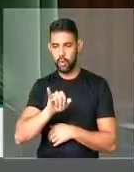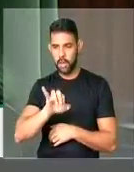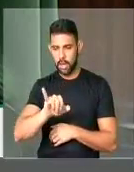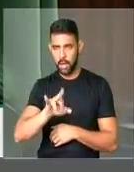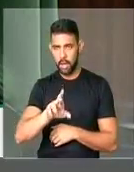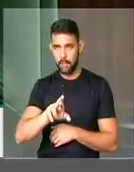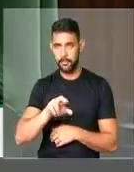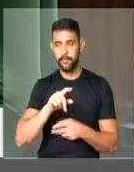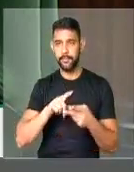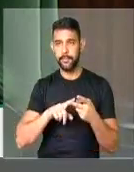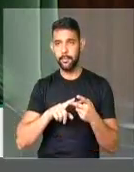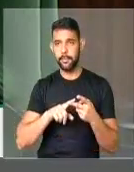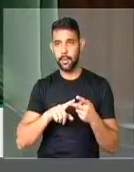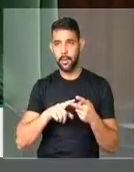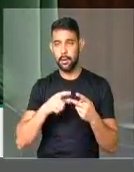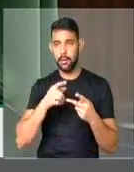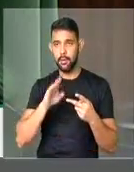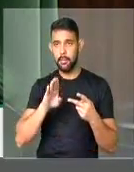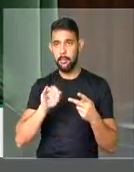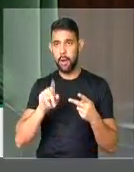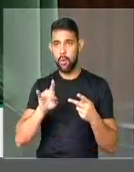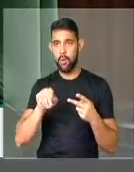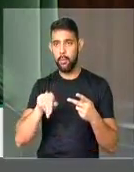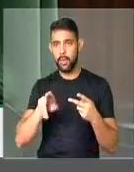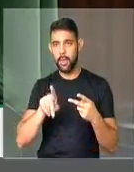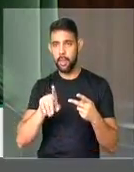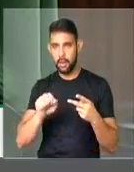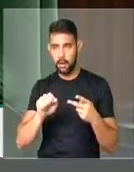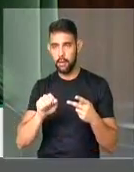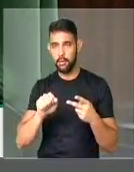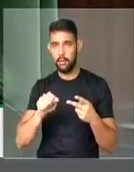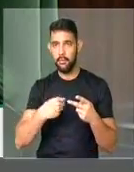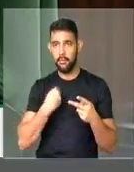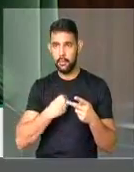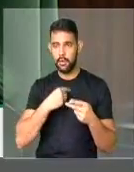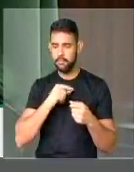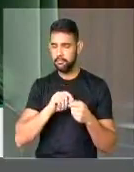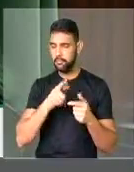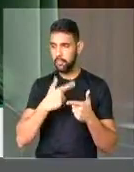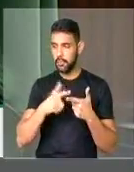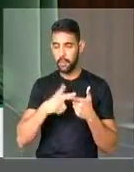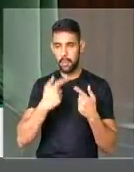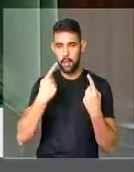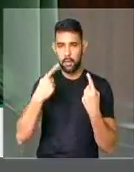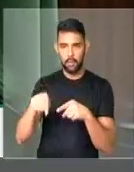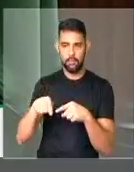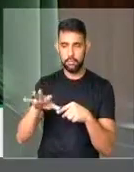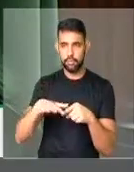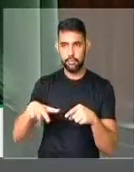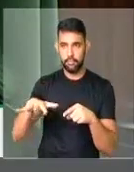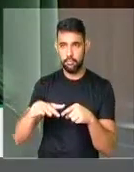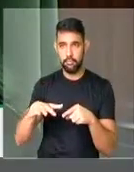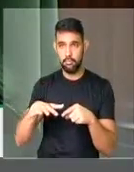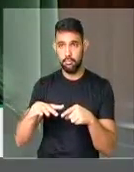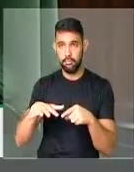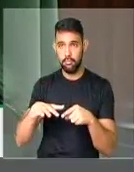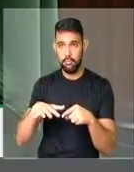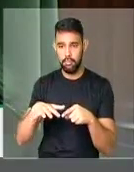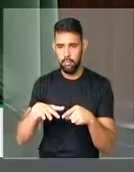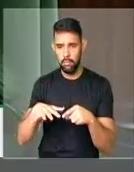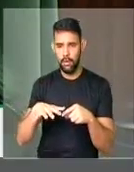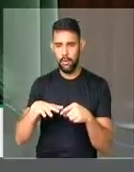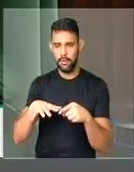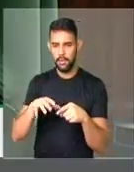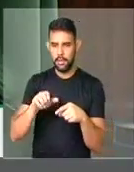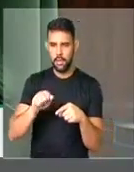posto que Balbina foi a desgraça contra o